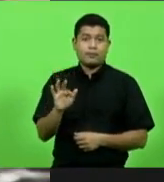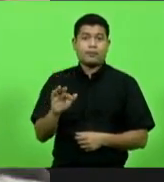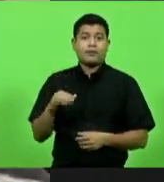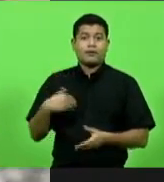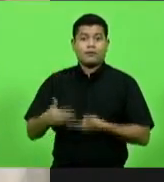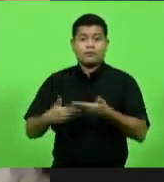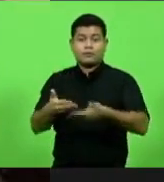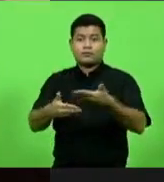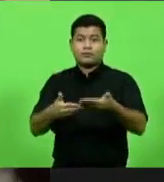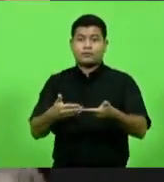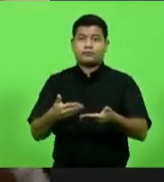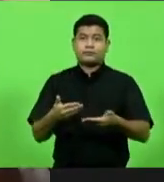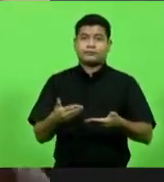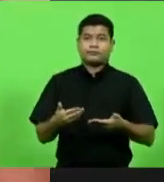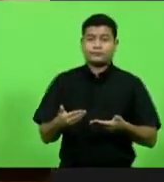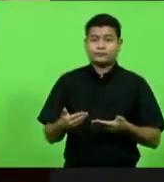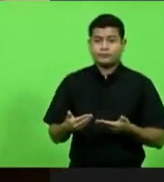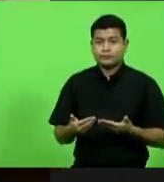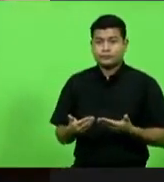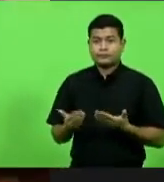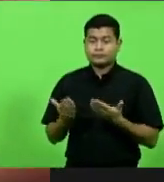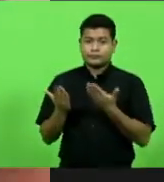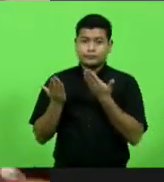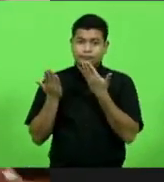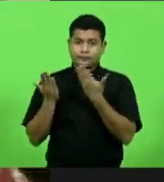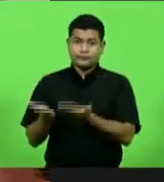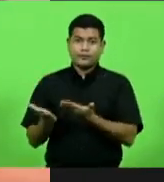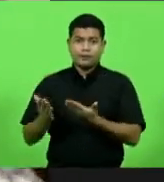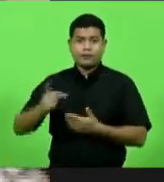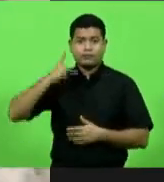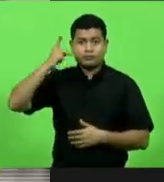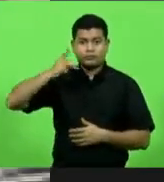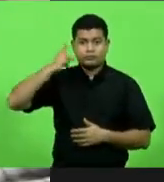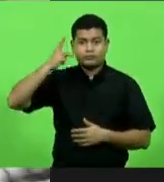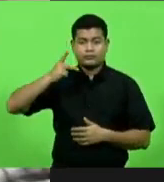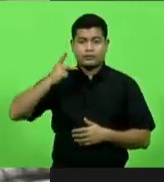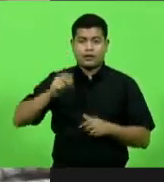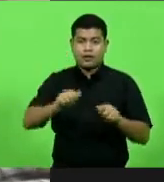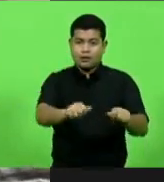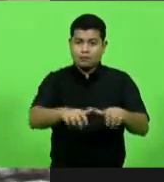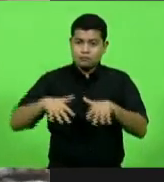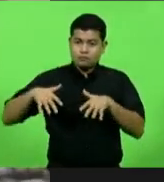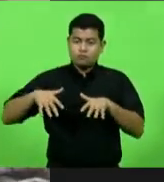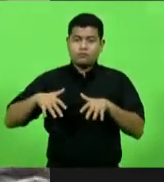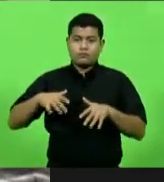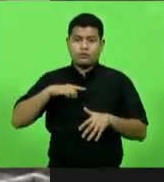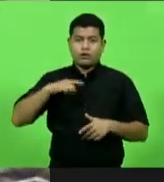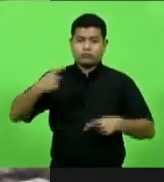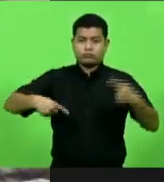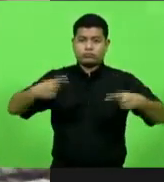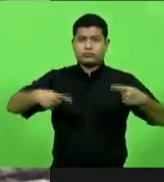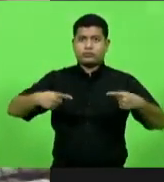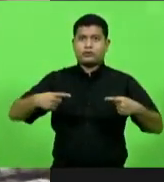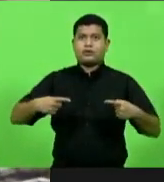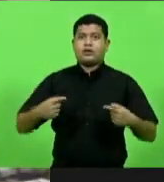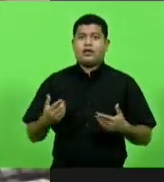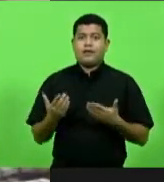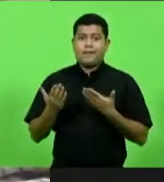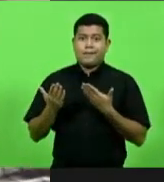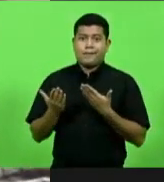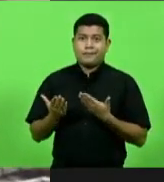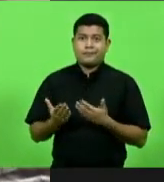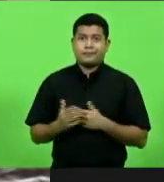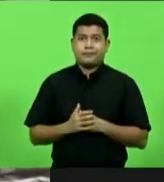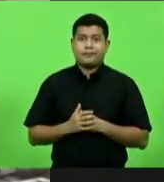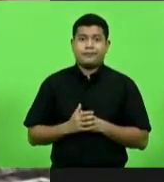foi para o parlamento, foi para o plenário, o projeto foi para decreto legislativo, foi para plenário,